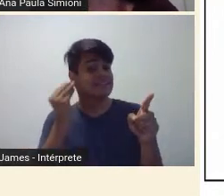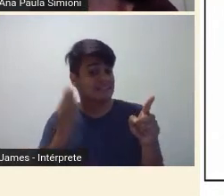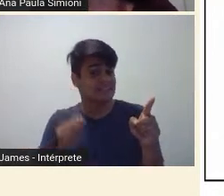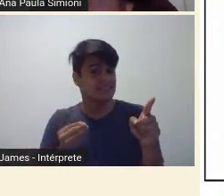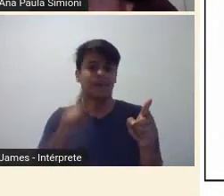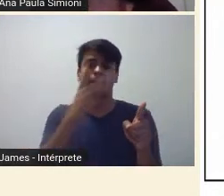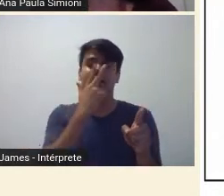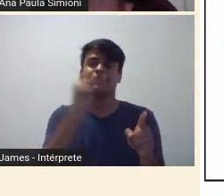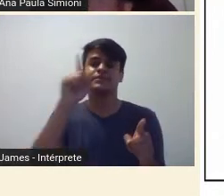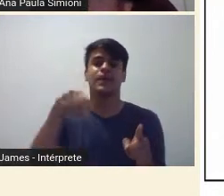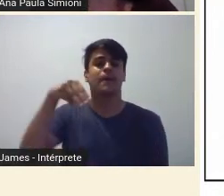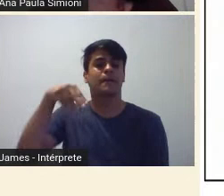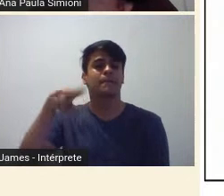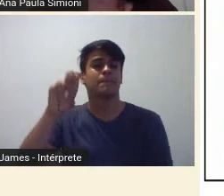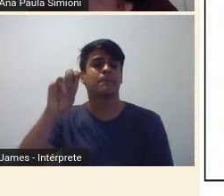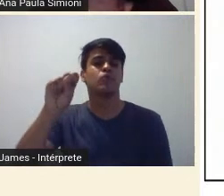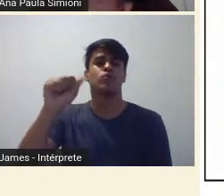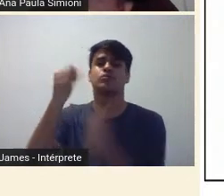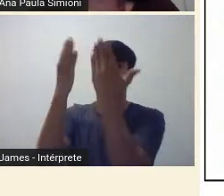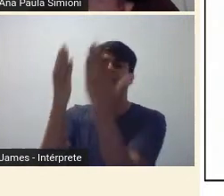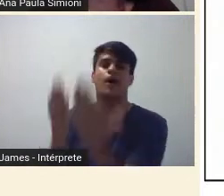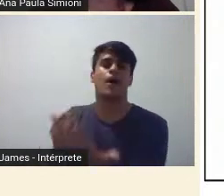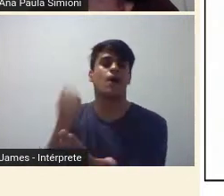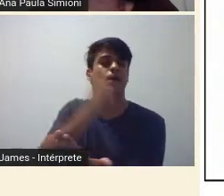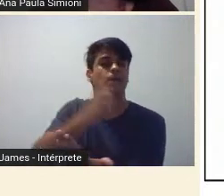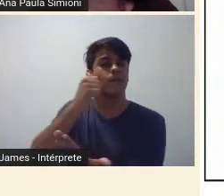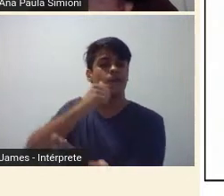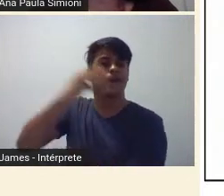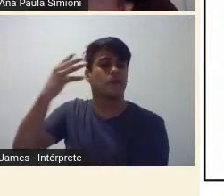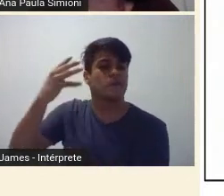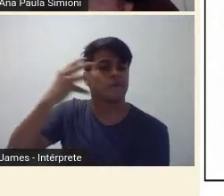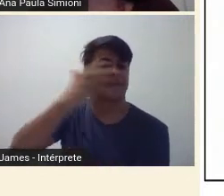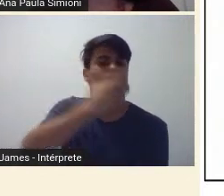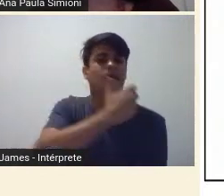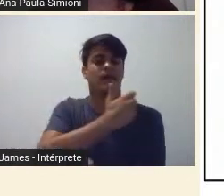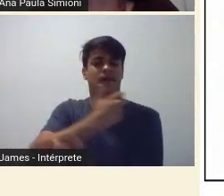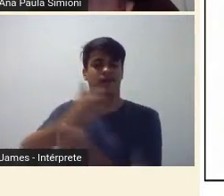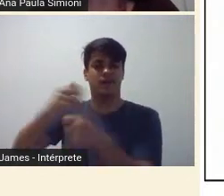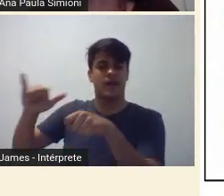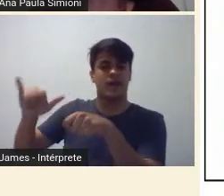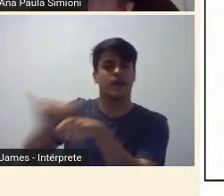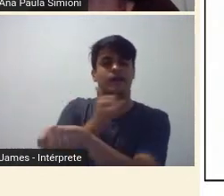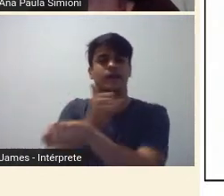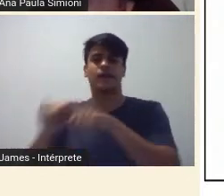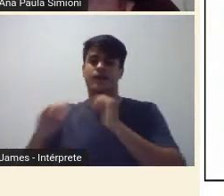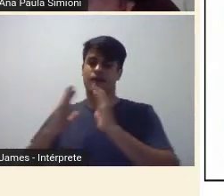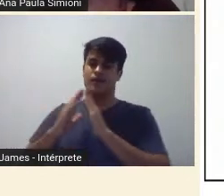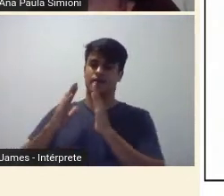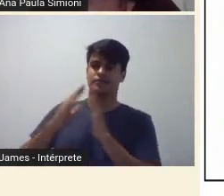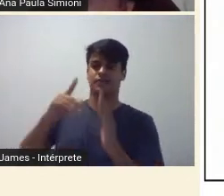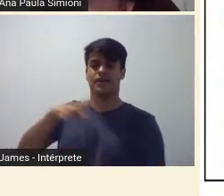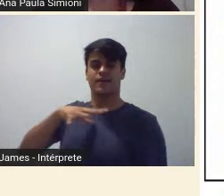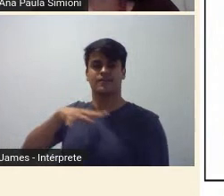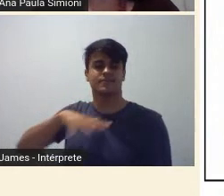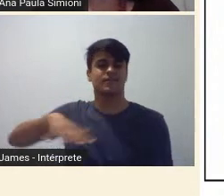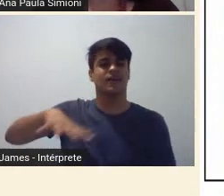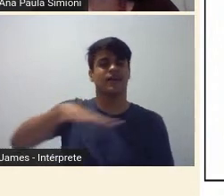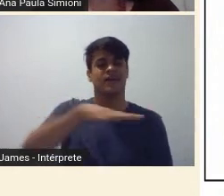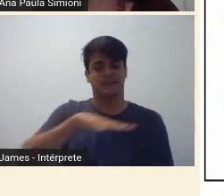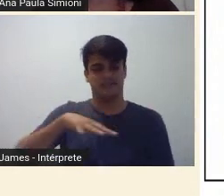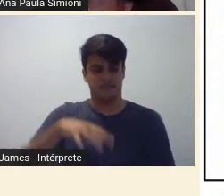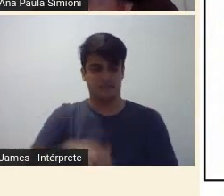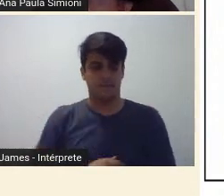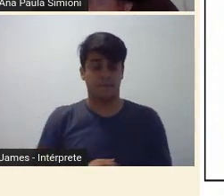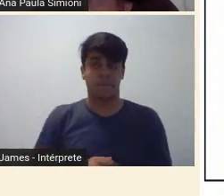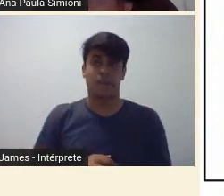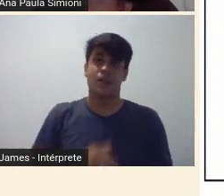musa, né, a mulher bela, a mulher elegante, a mulher cosmopolita. Quando a ideia de construção,